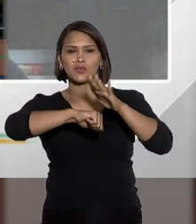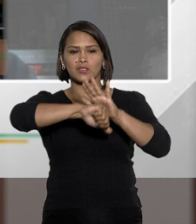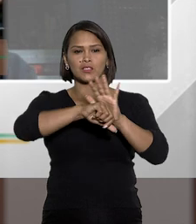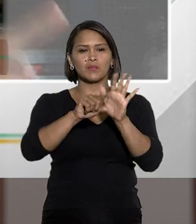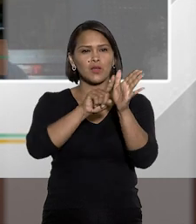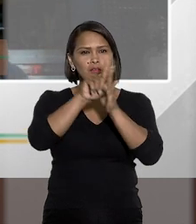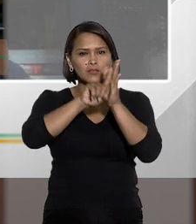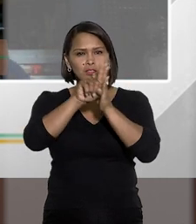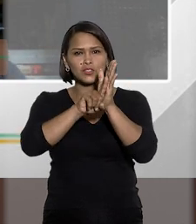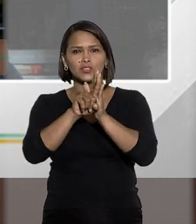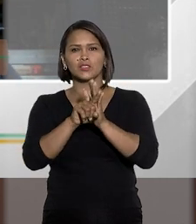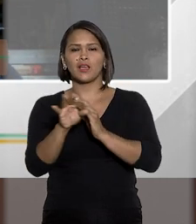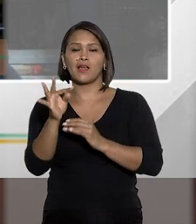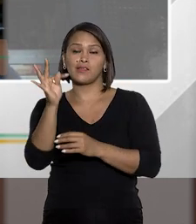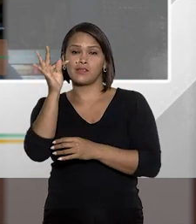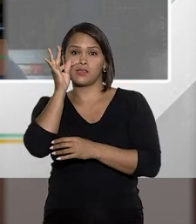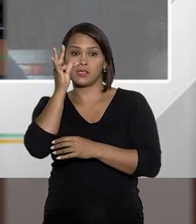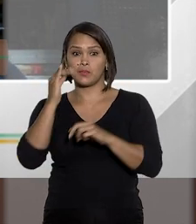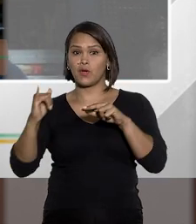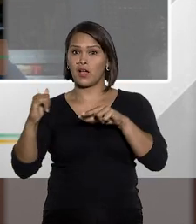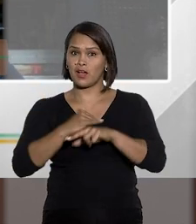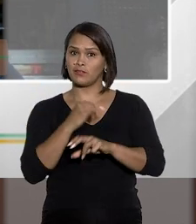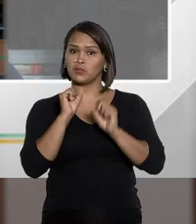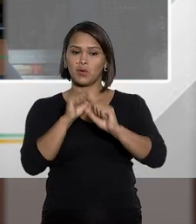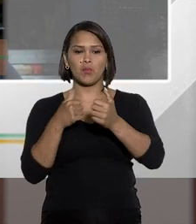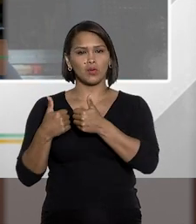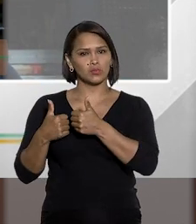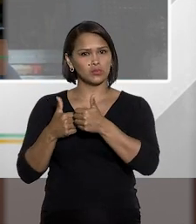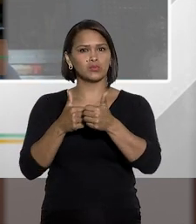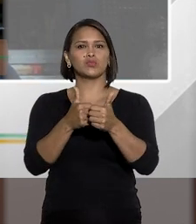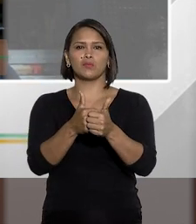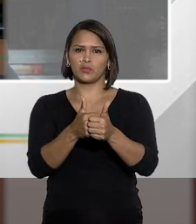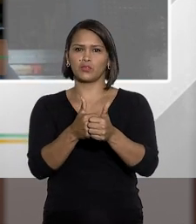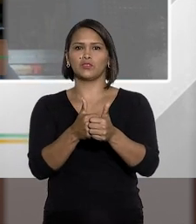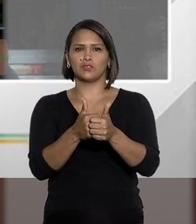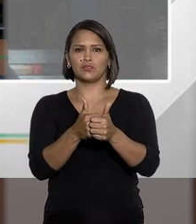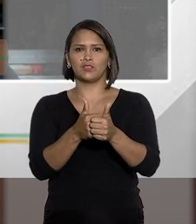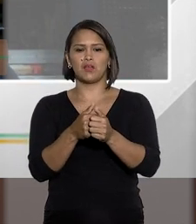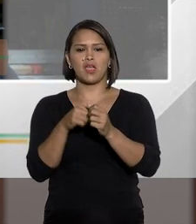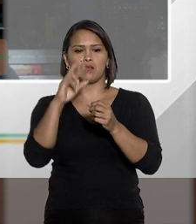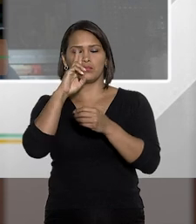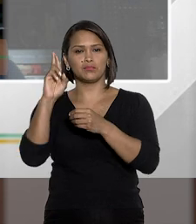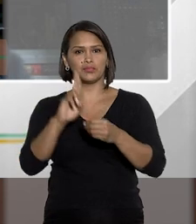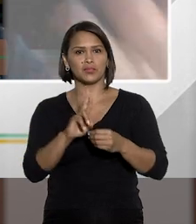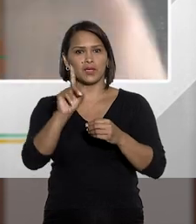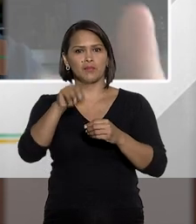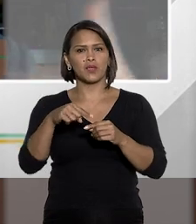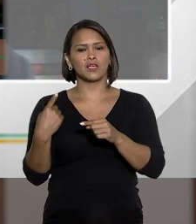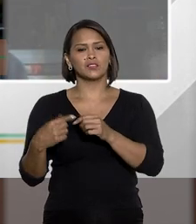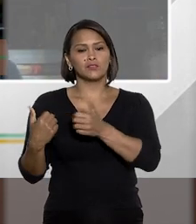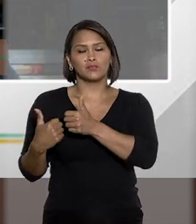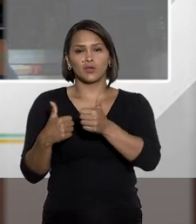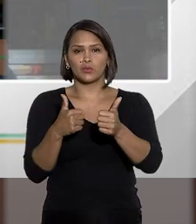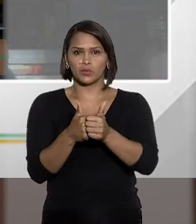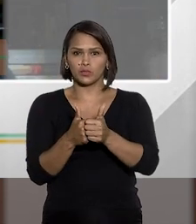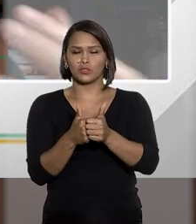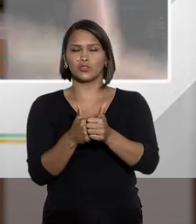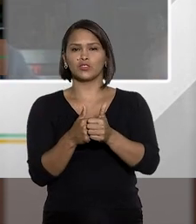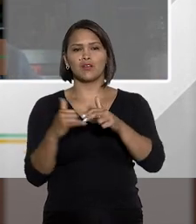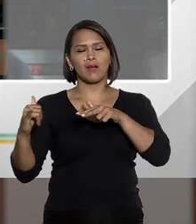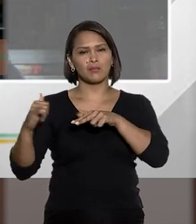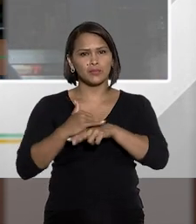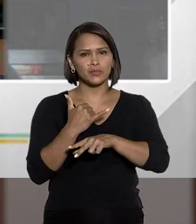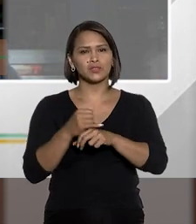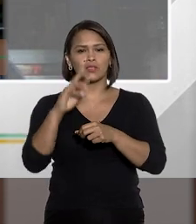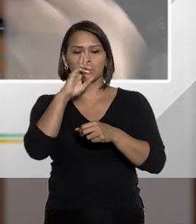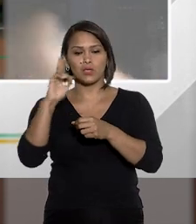que só fala em investigado e testemunha, a vítima pode ser conduzida coercitivamente. Se for conduzida coercitivamente